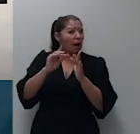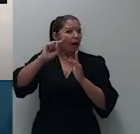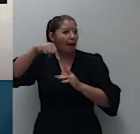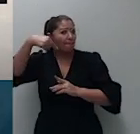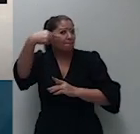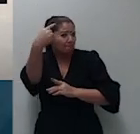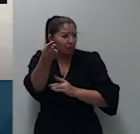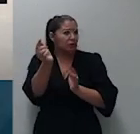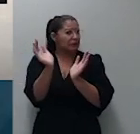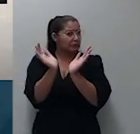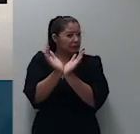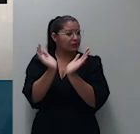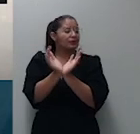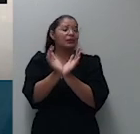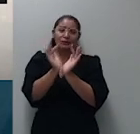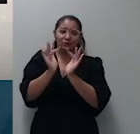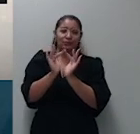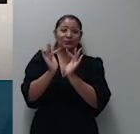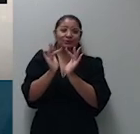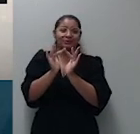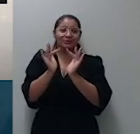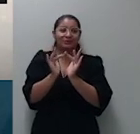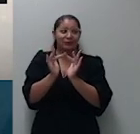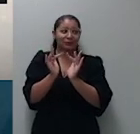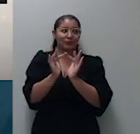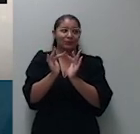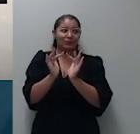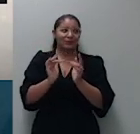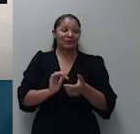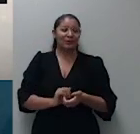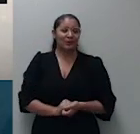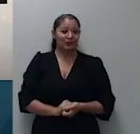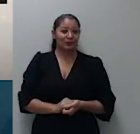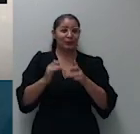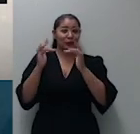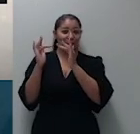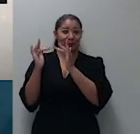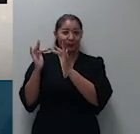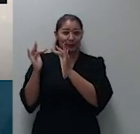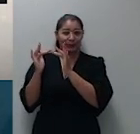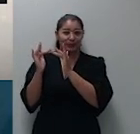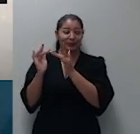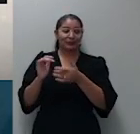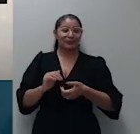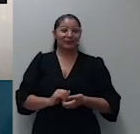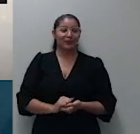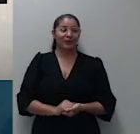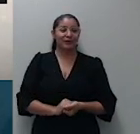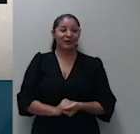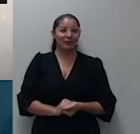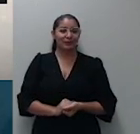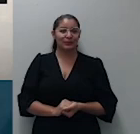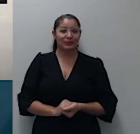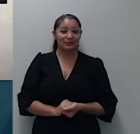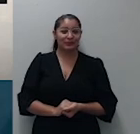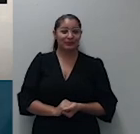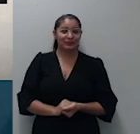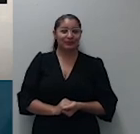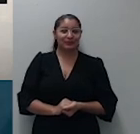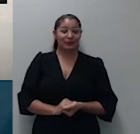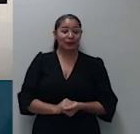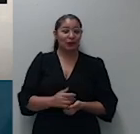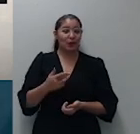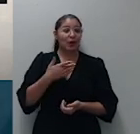fica adiado esse 1 418 143